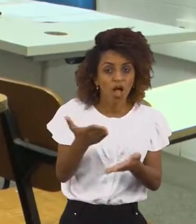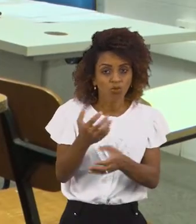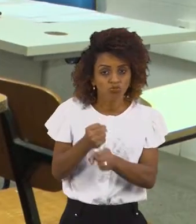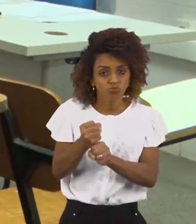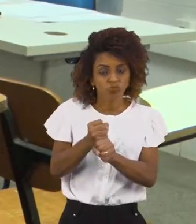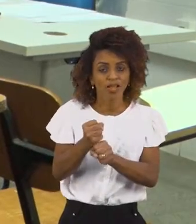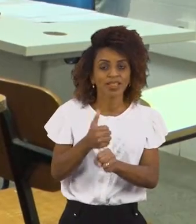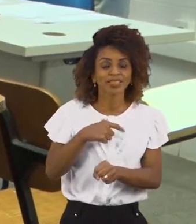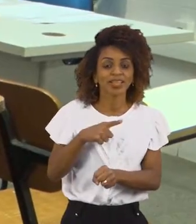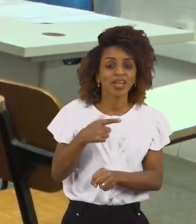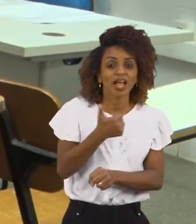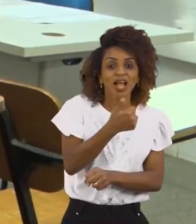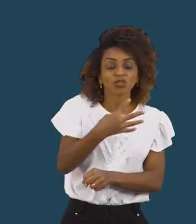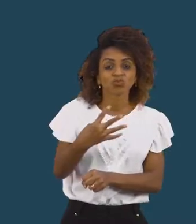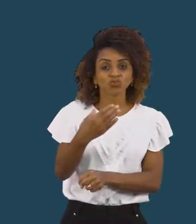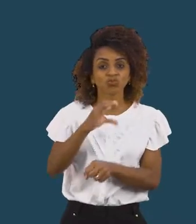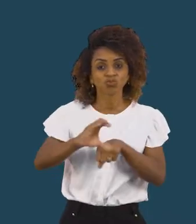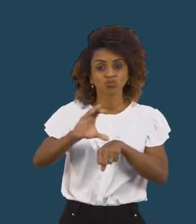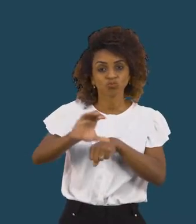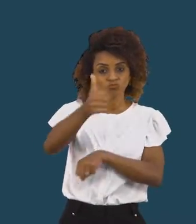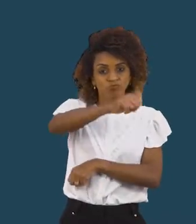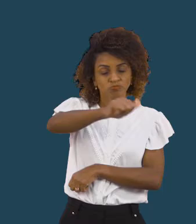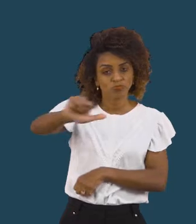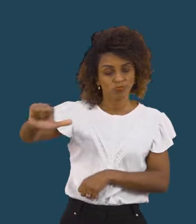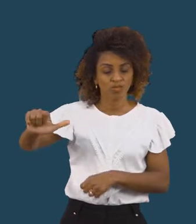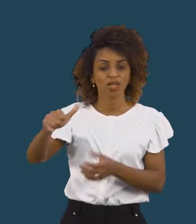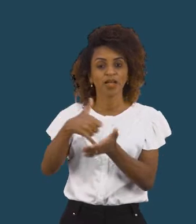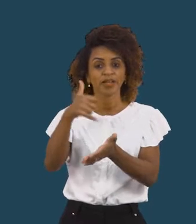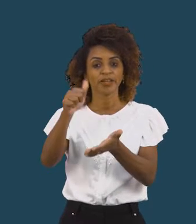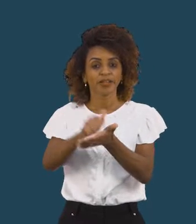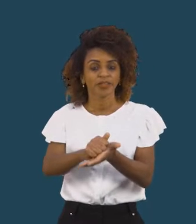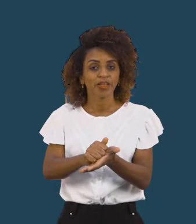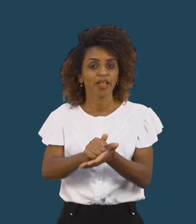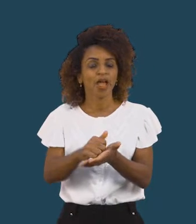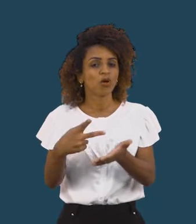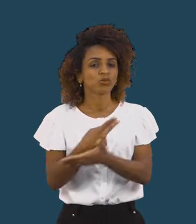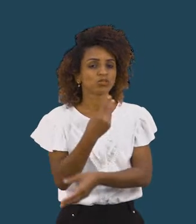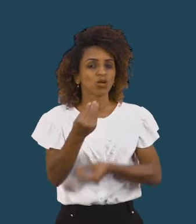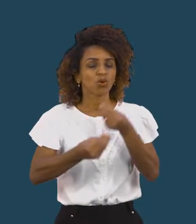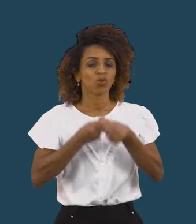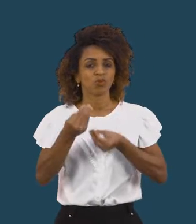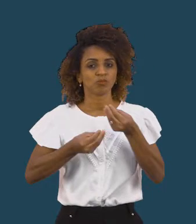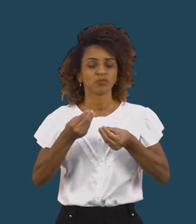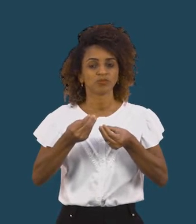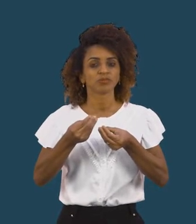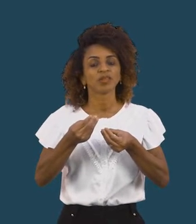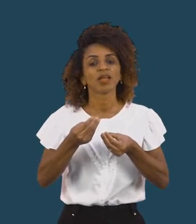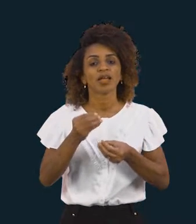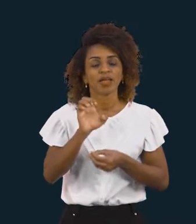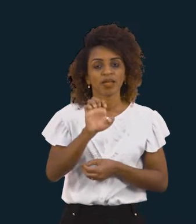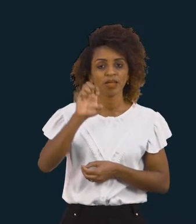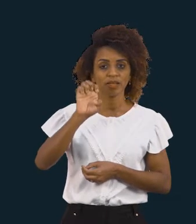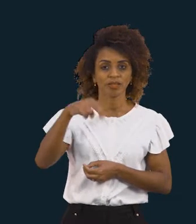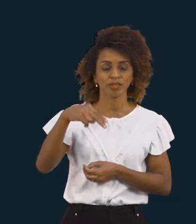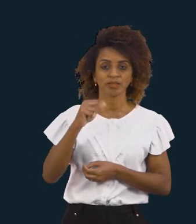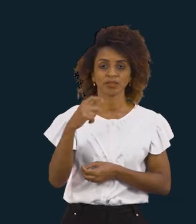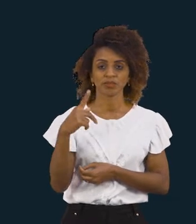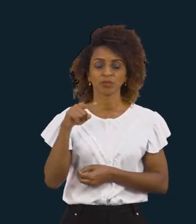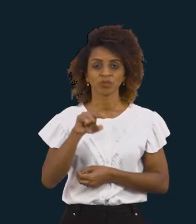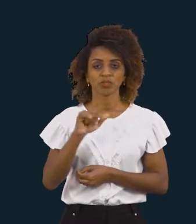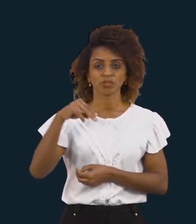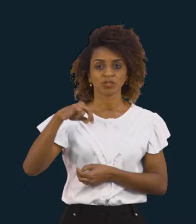da universidade serão avaliados. As inscrições podem ser realizadas por meio do sistema ENAD no endereço enap